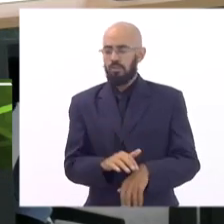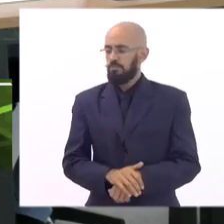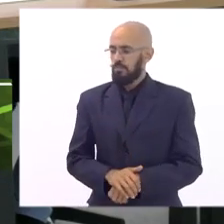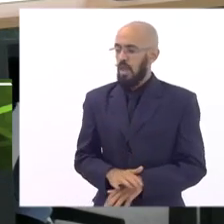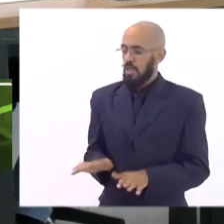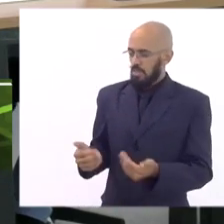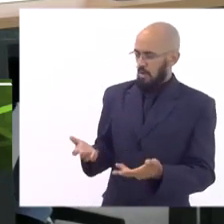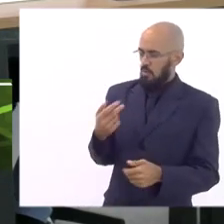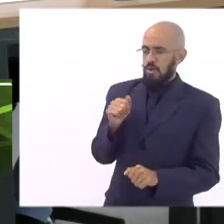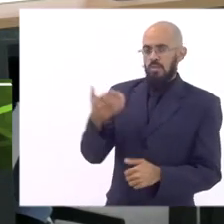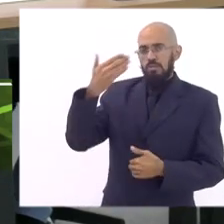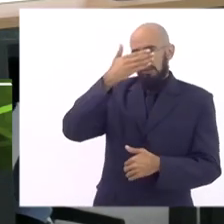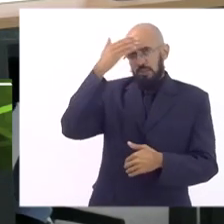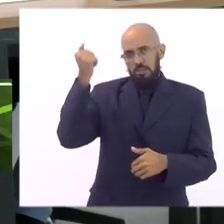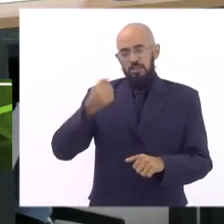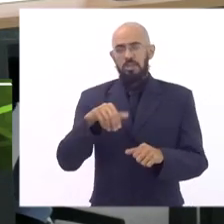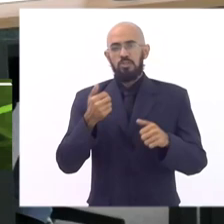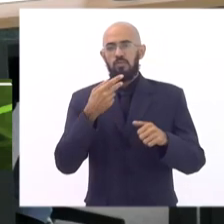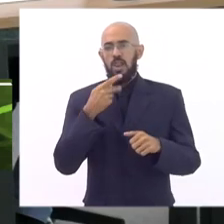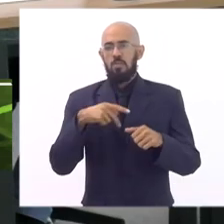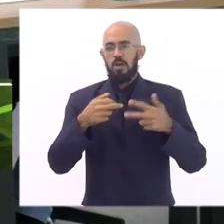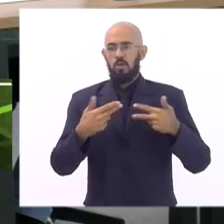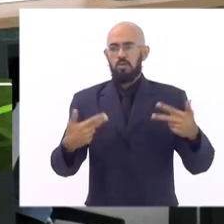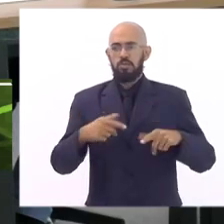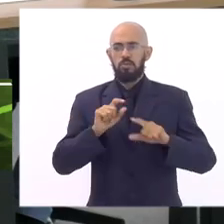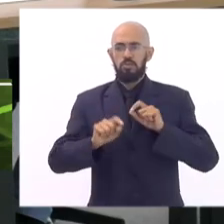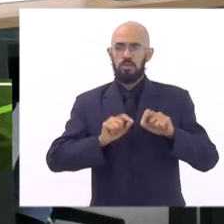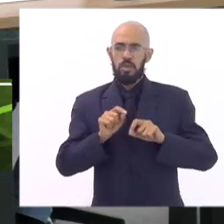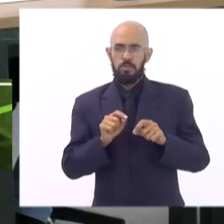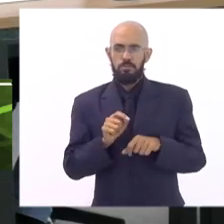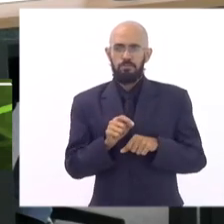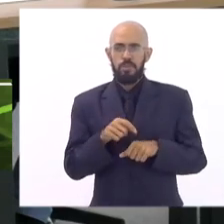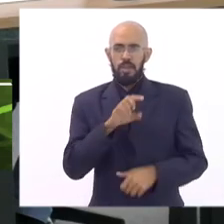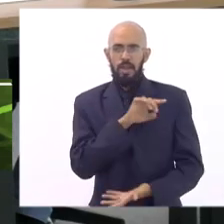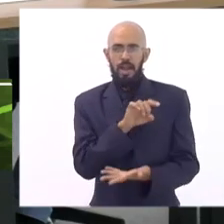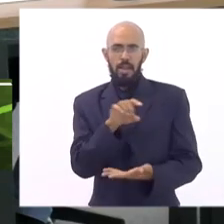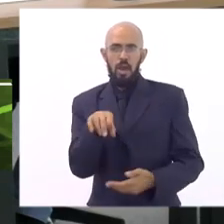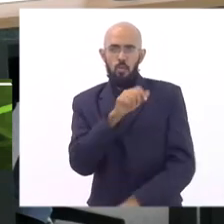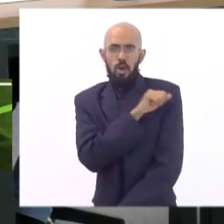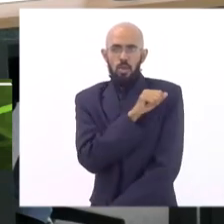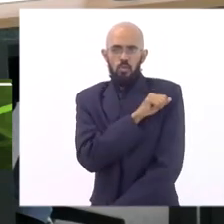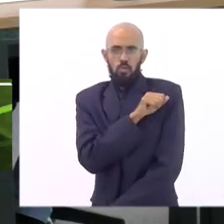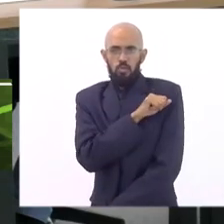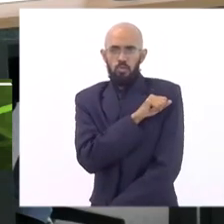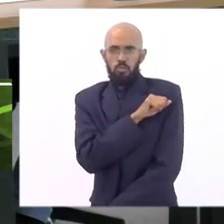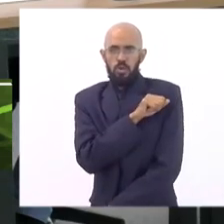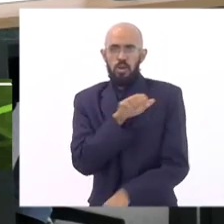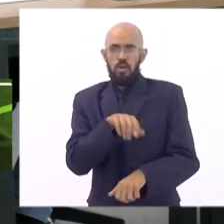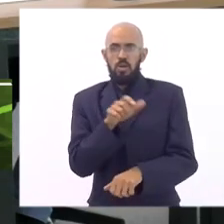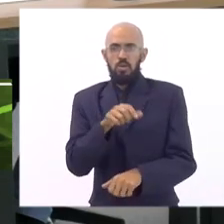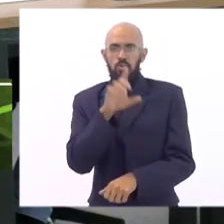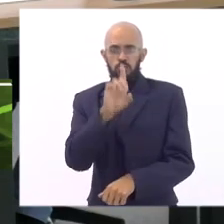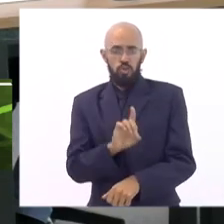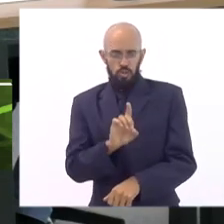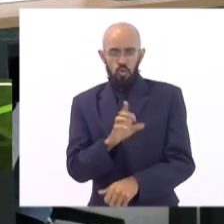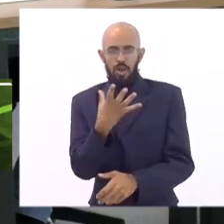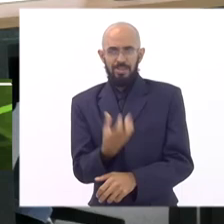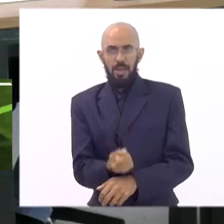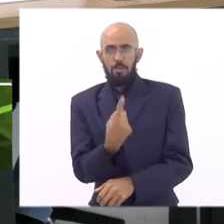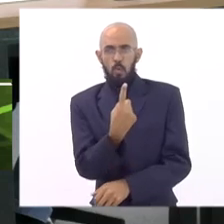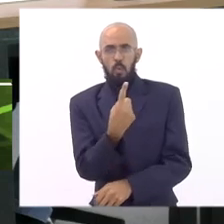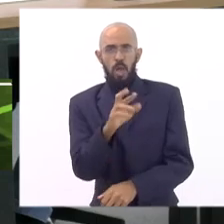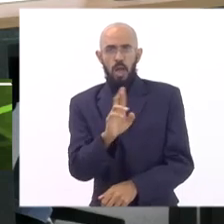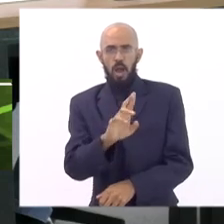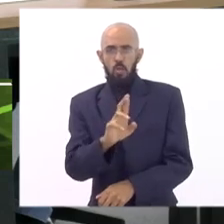coisa que o Natan tinha falado que cada aluno lá a diretora recebe um real lá no Hilário no máximo